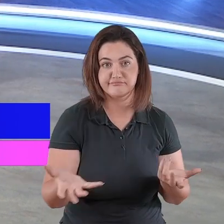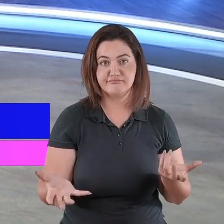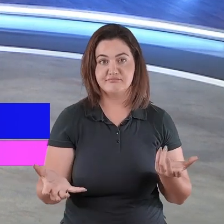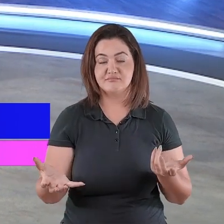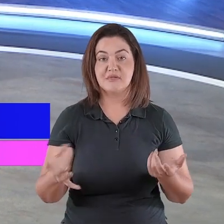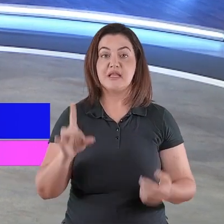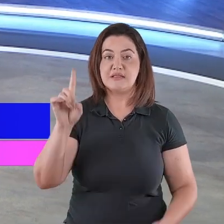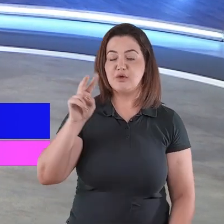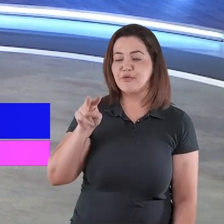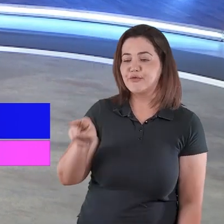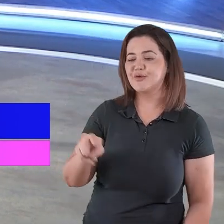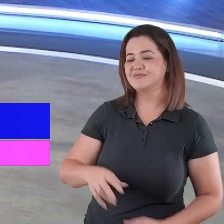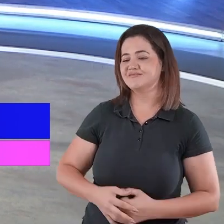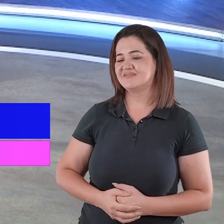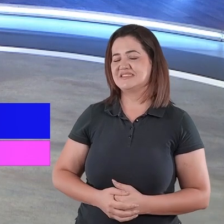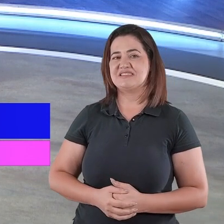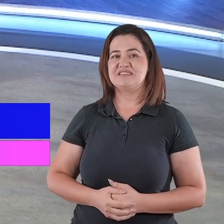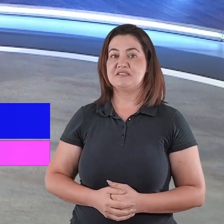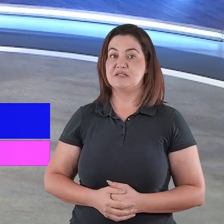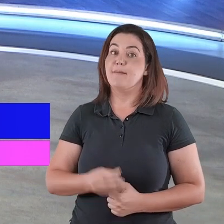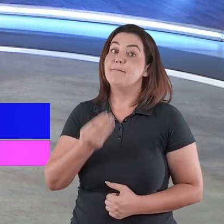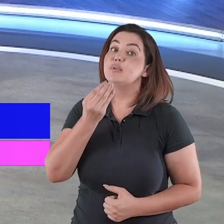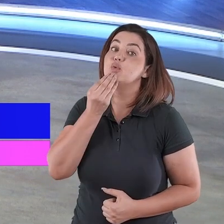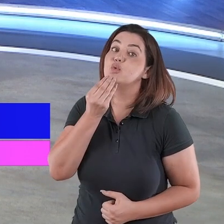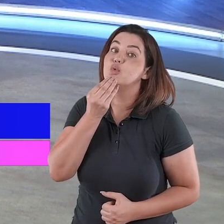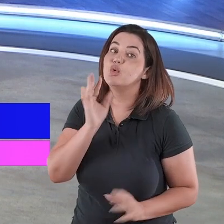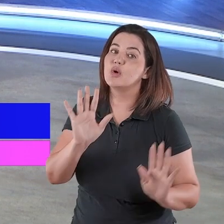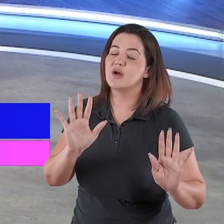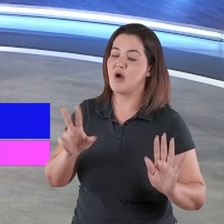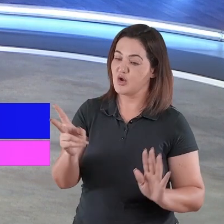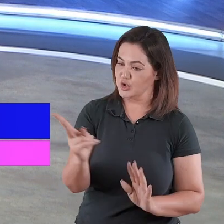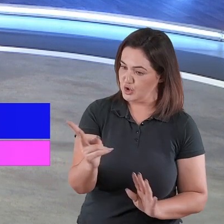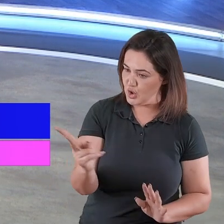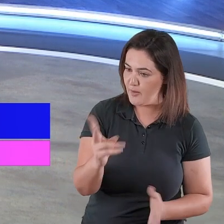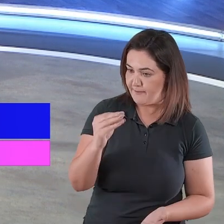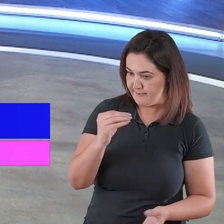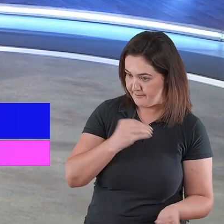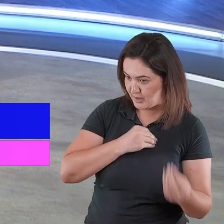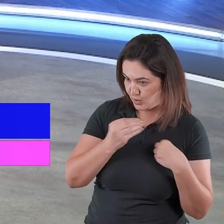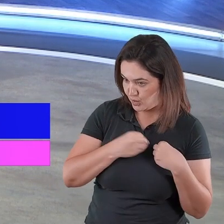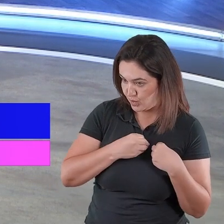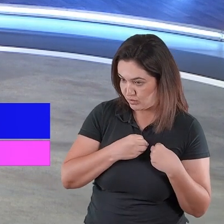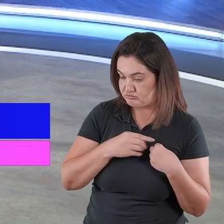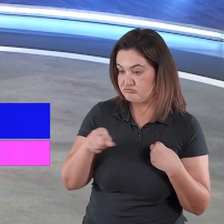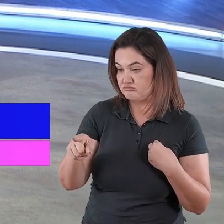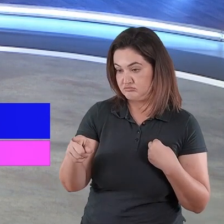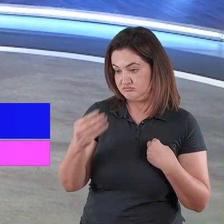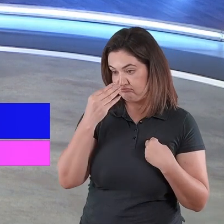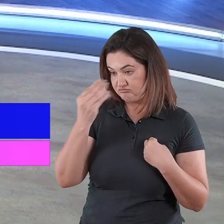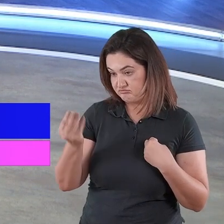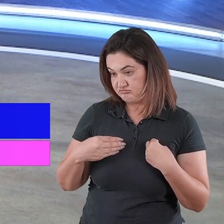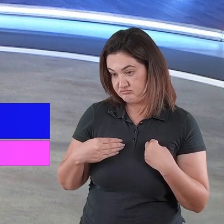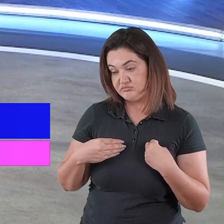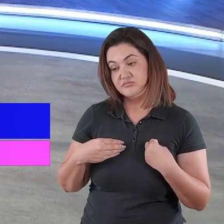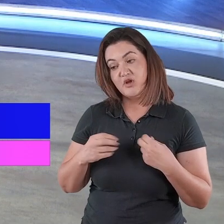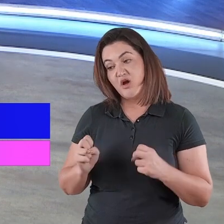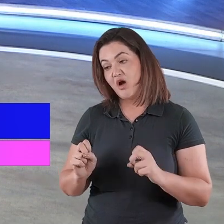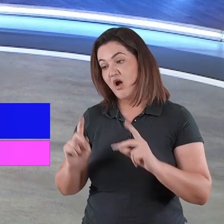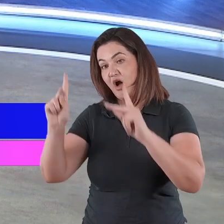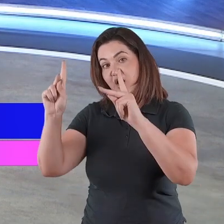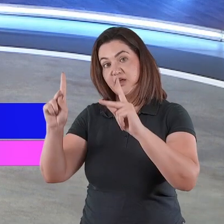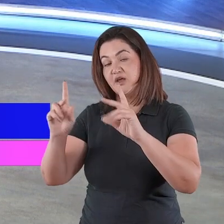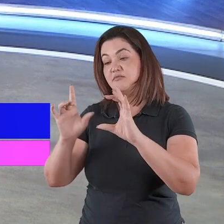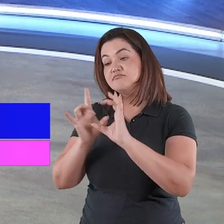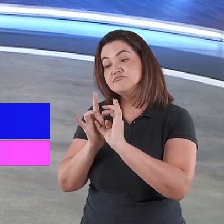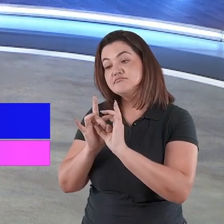costas e falado assim, bom, já que o ser humano pecou, já que o ser humano não quer saber nada de mim, eu vou embora, e Deus poderia